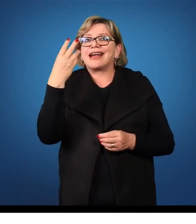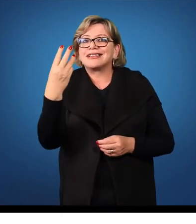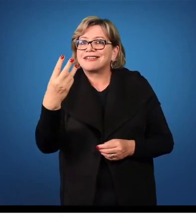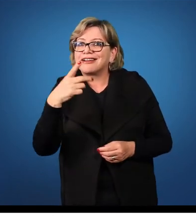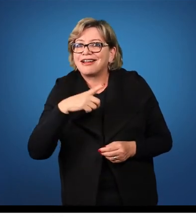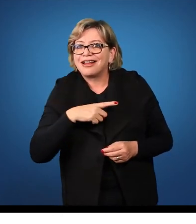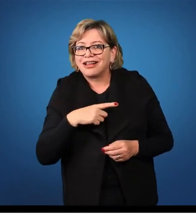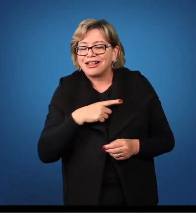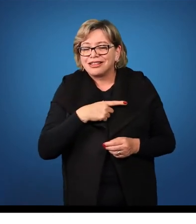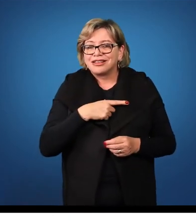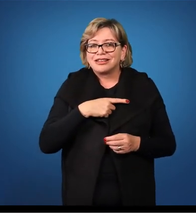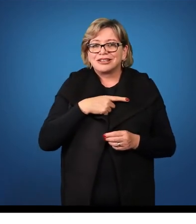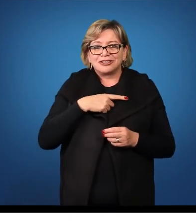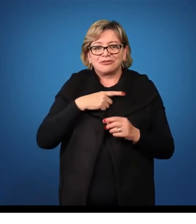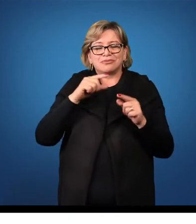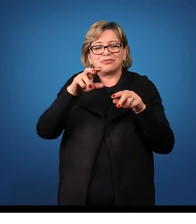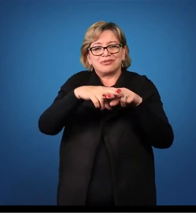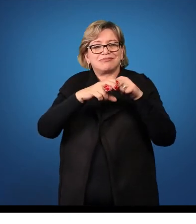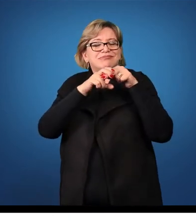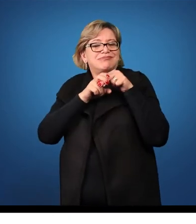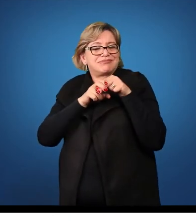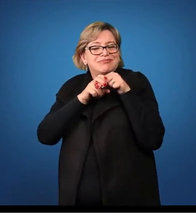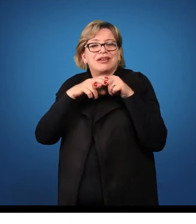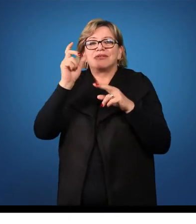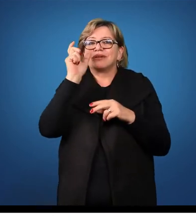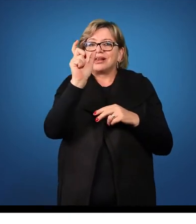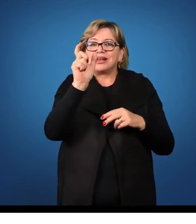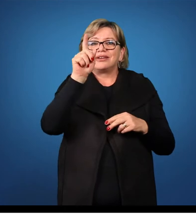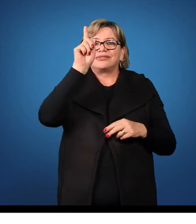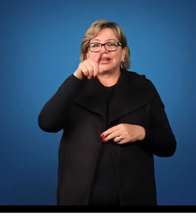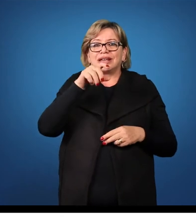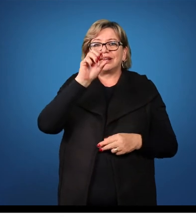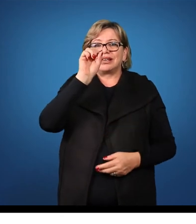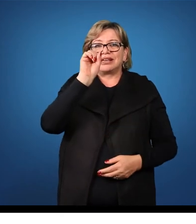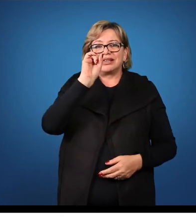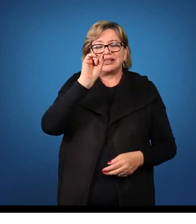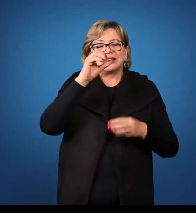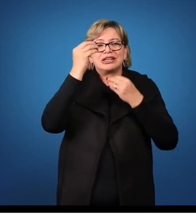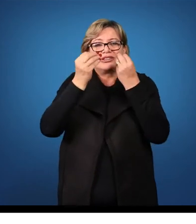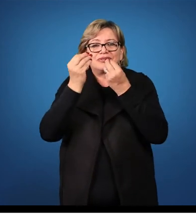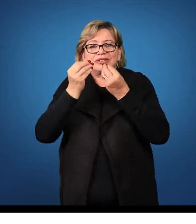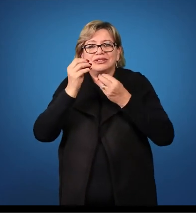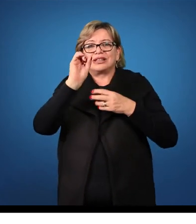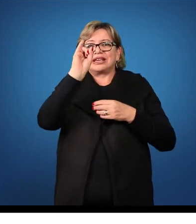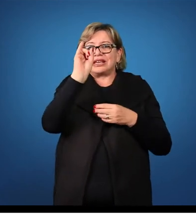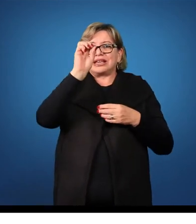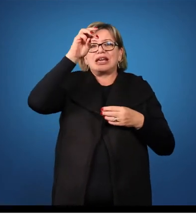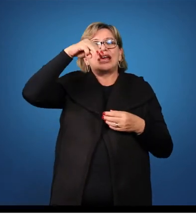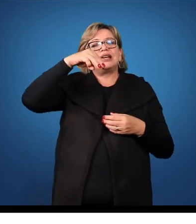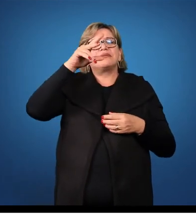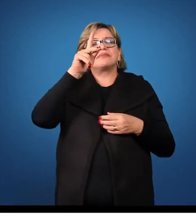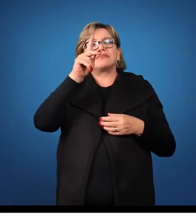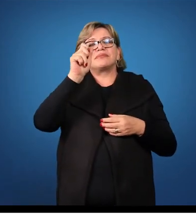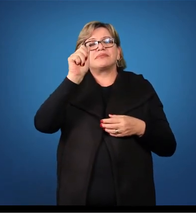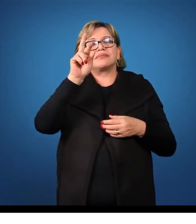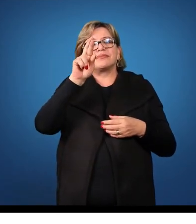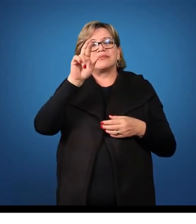sílabas. Logo, a palavra CERMONES é um imparicílabo.